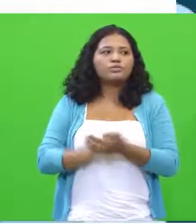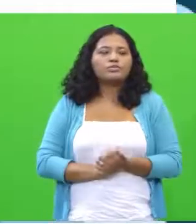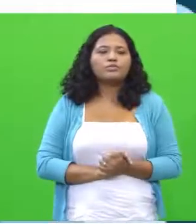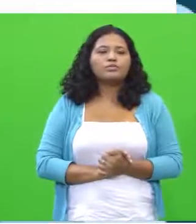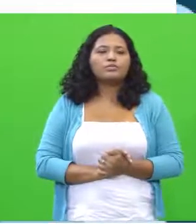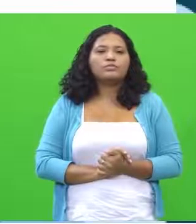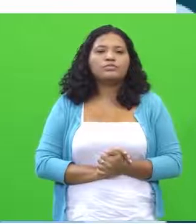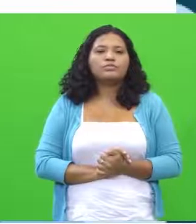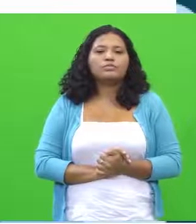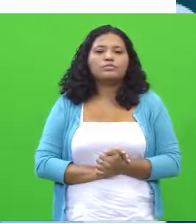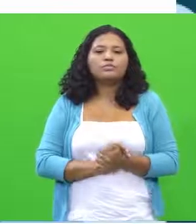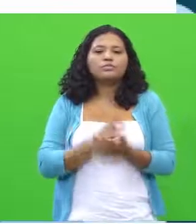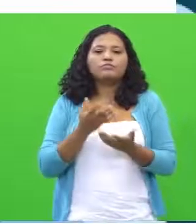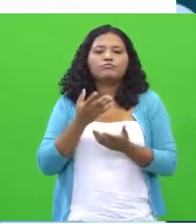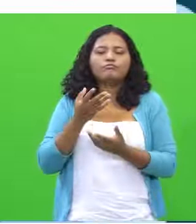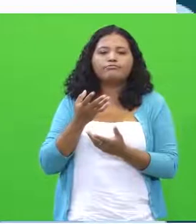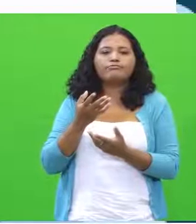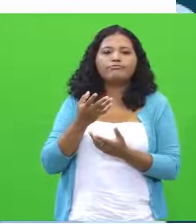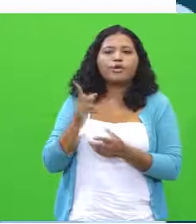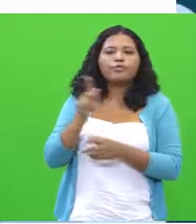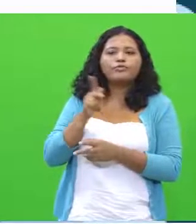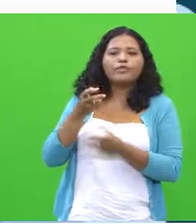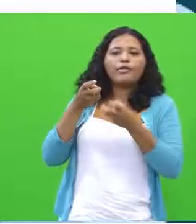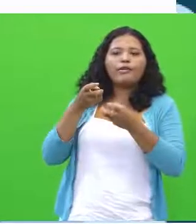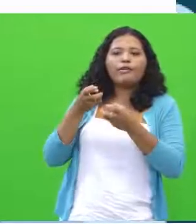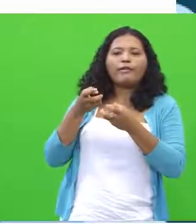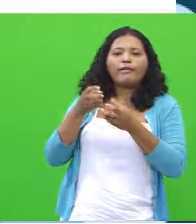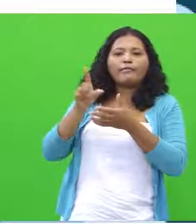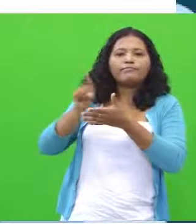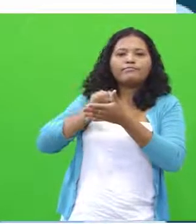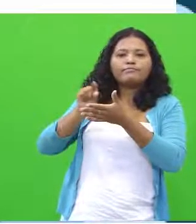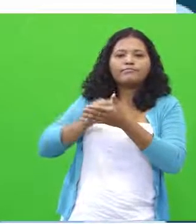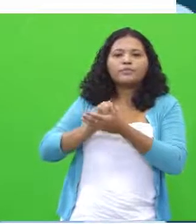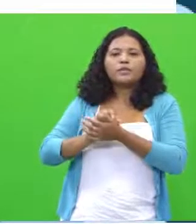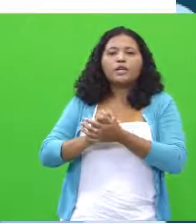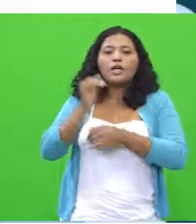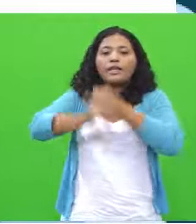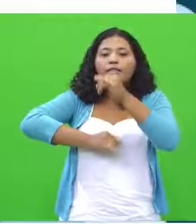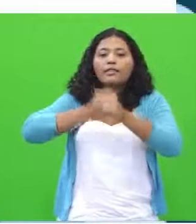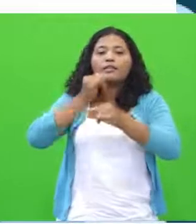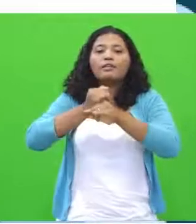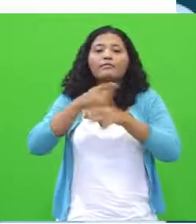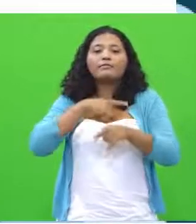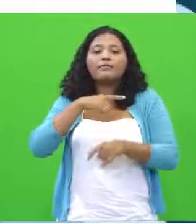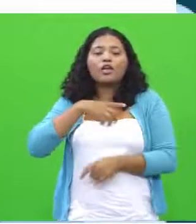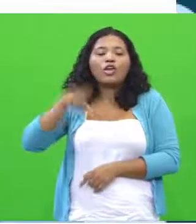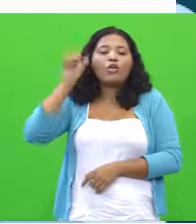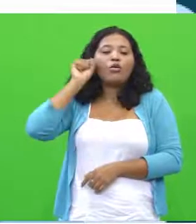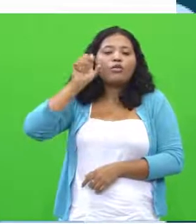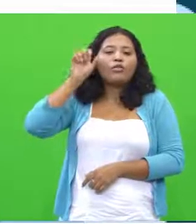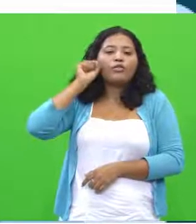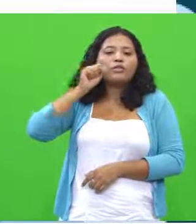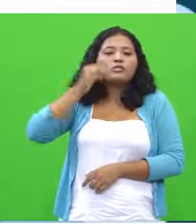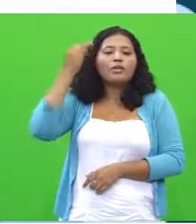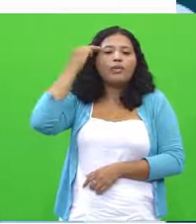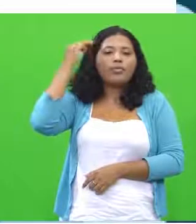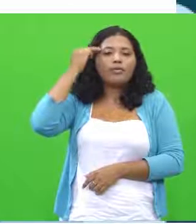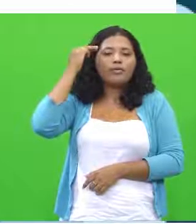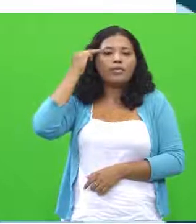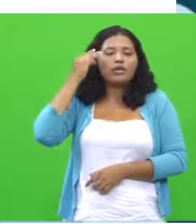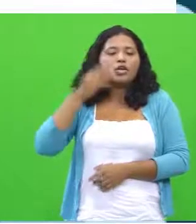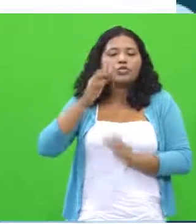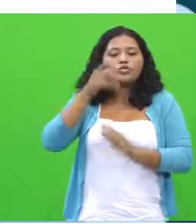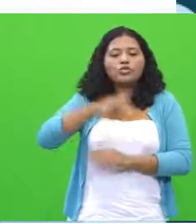destacar algum aspecto ainda. Não, vamos lá. A internet tem ouvidos e memórias. Segundo o texto motivador, diz o